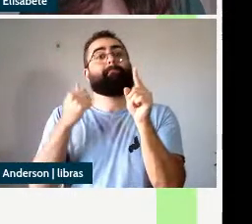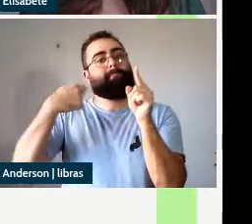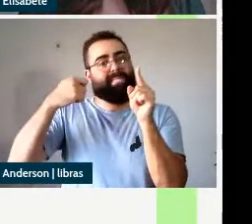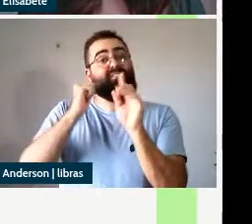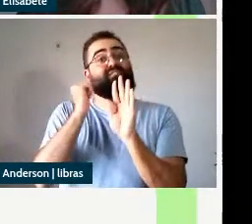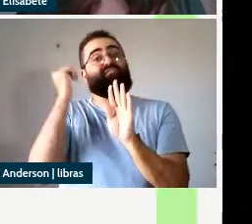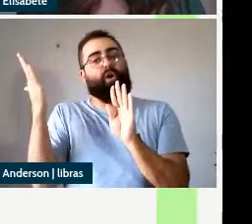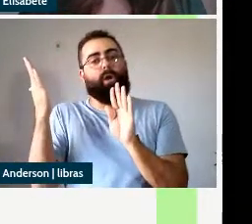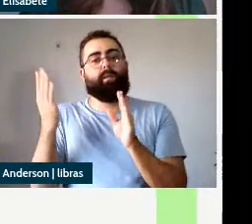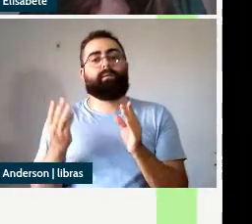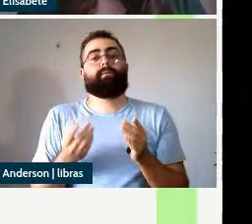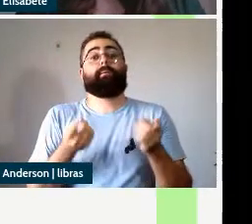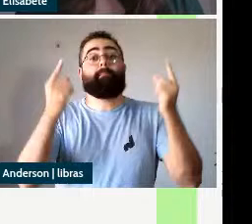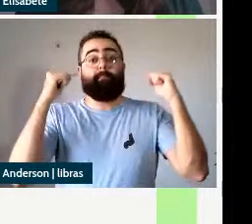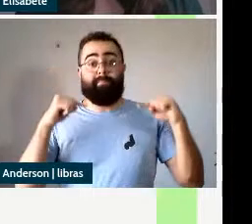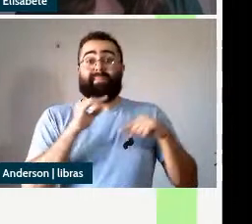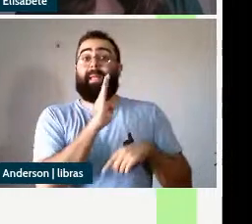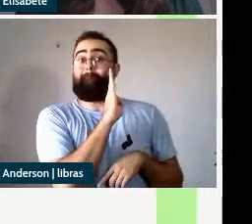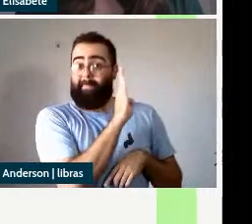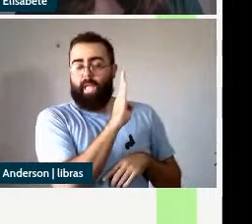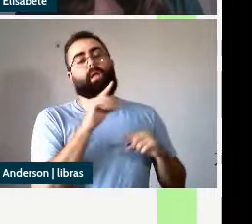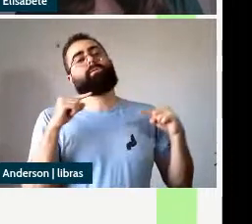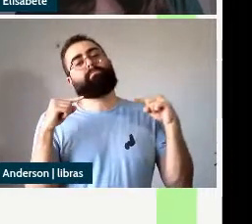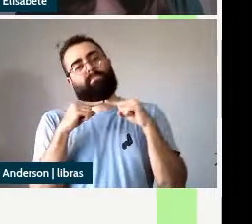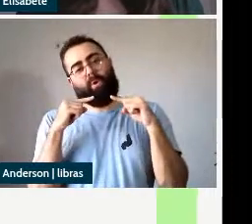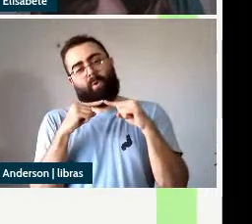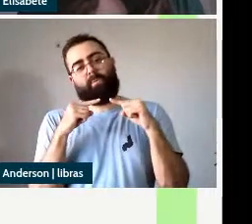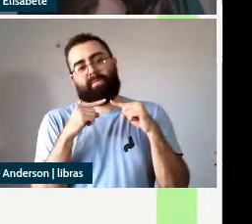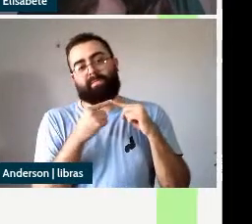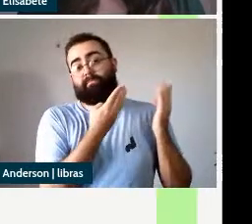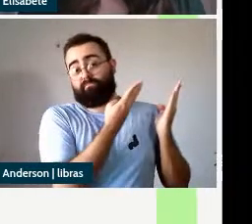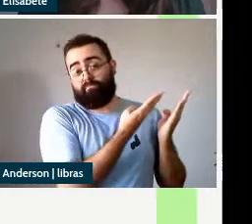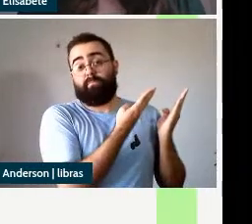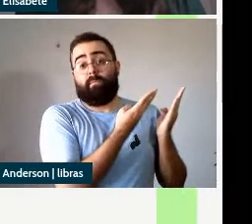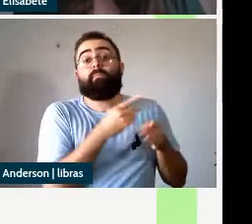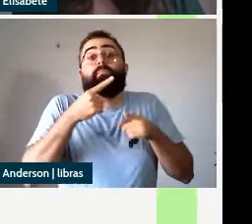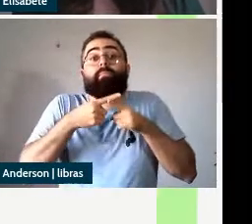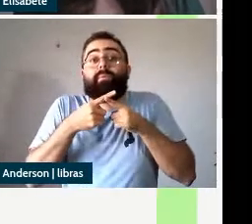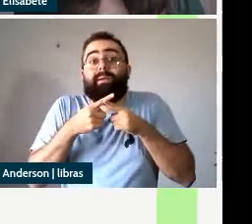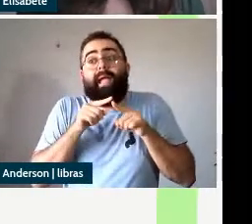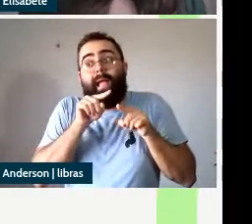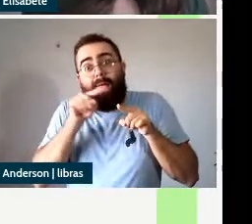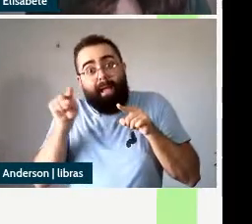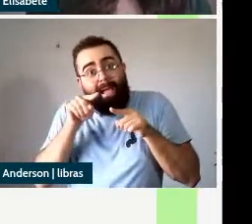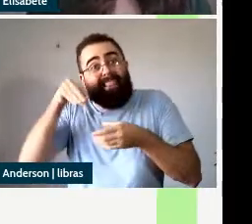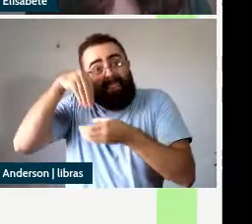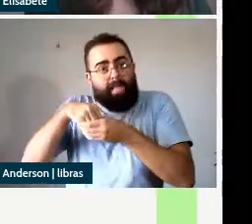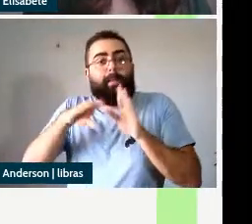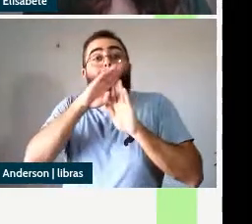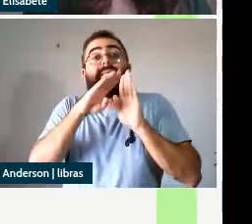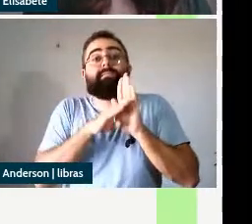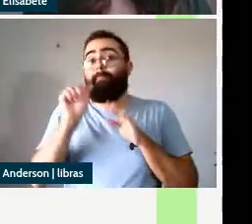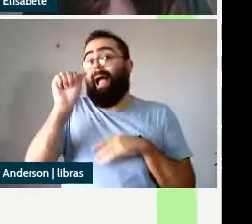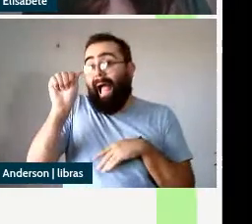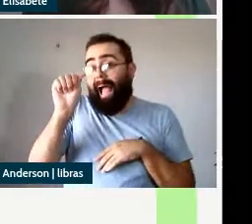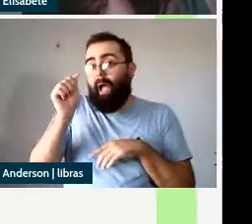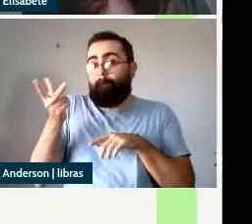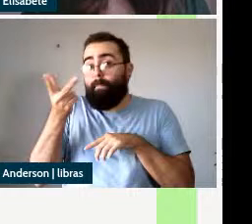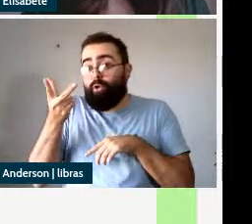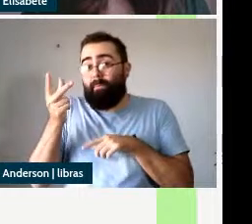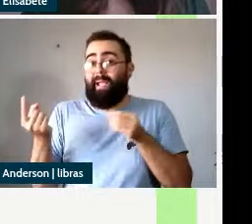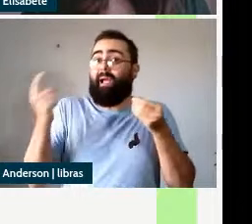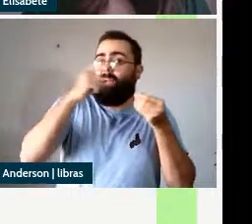anafórico porque o anafórico estaria ligado dentro do domínio em respeito ao princípio A a sentença em